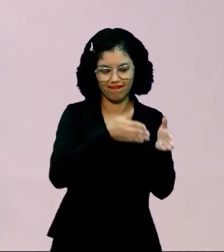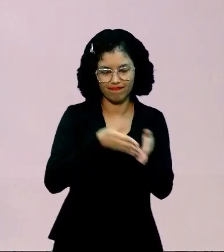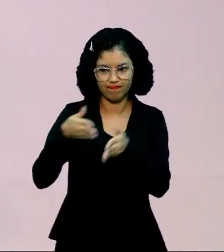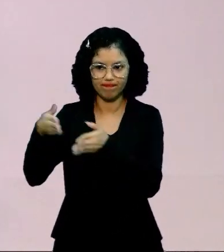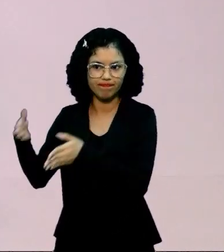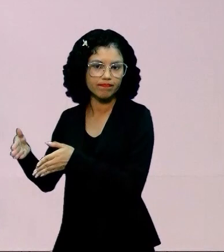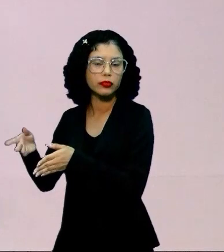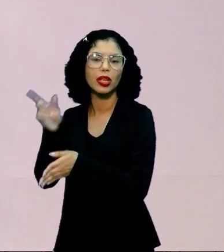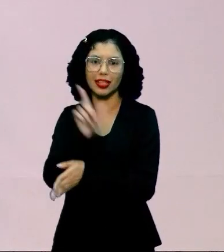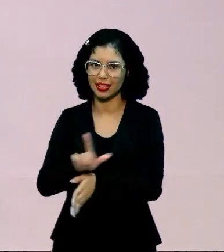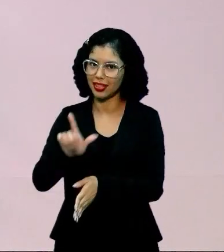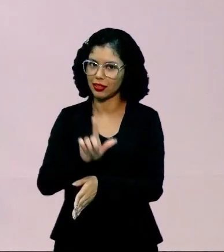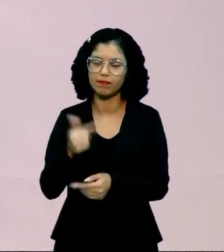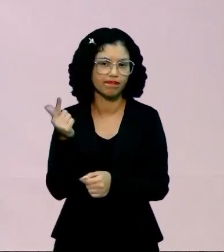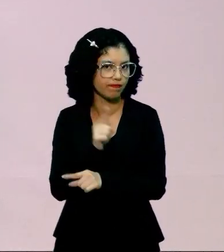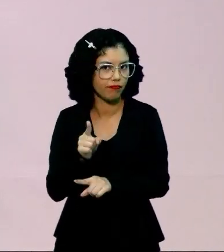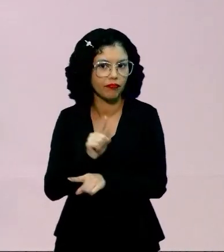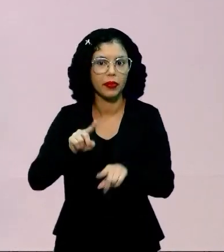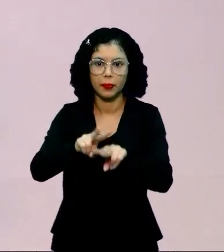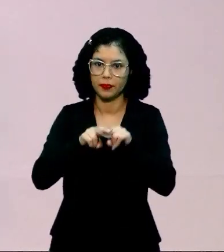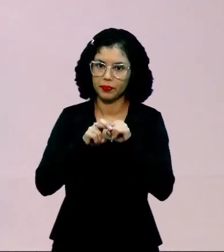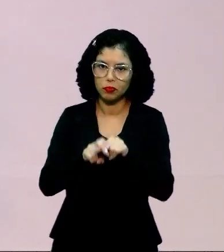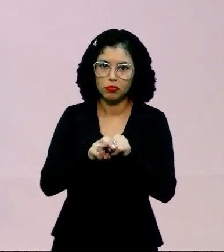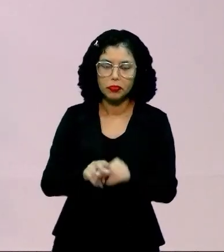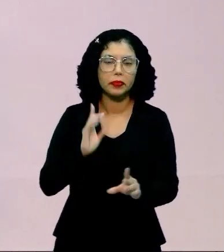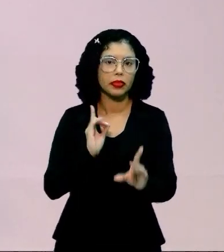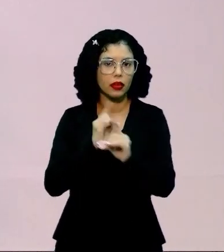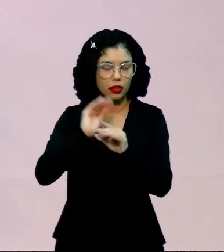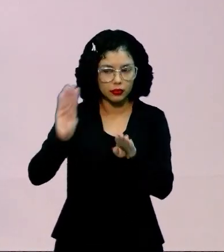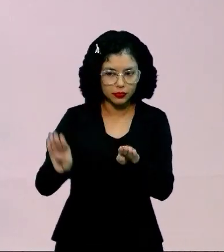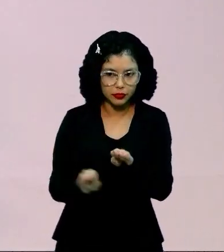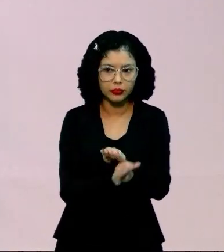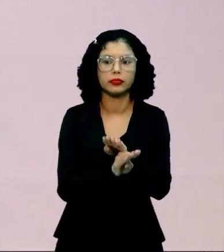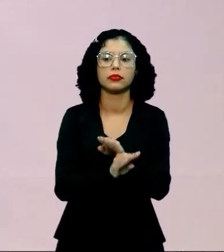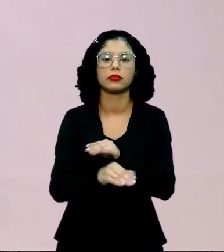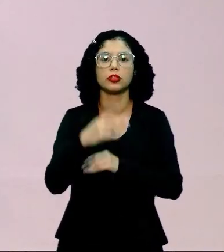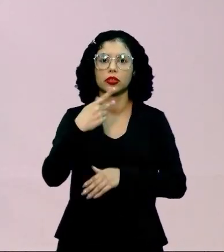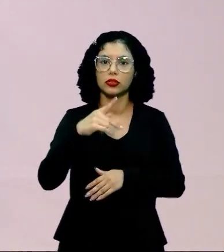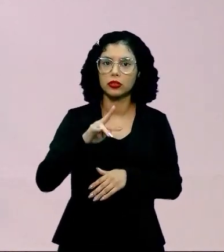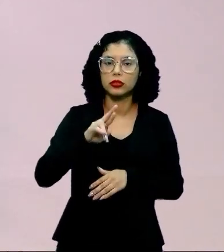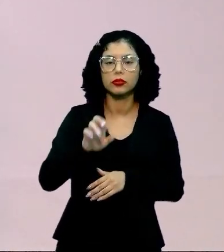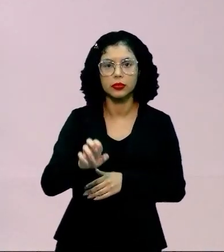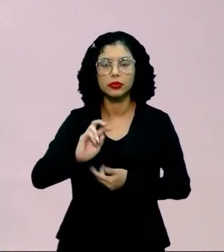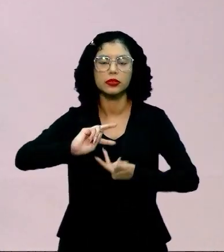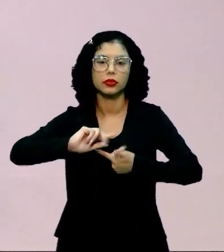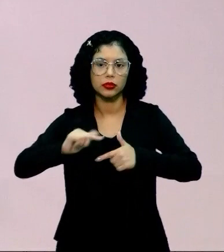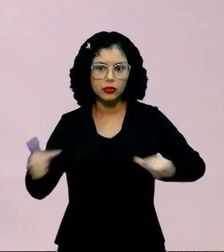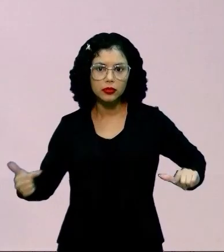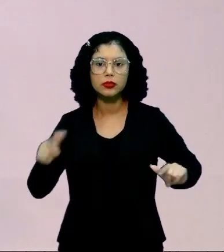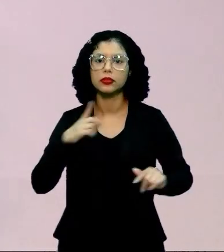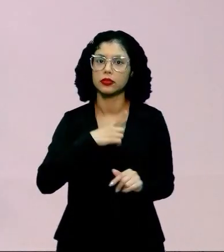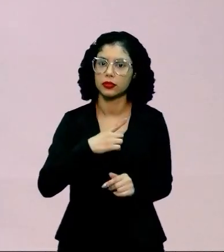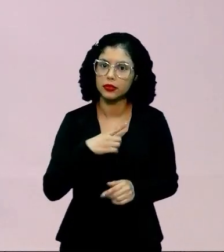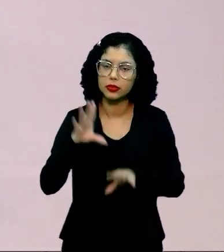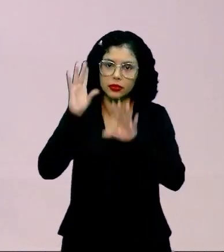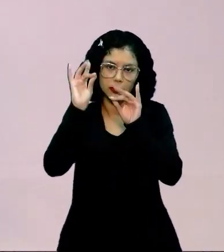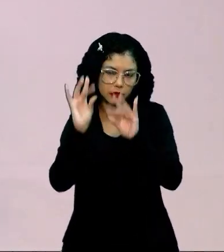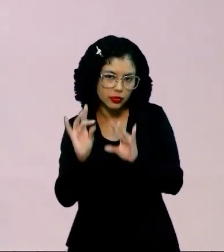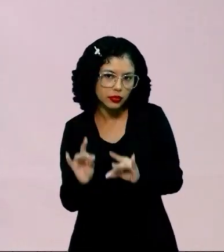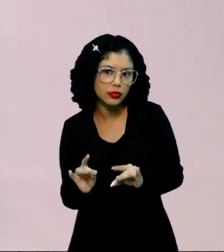período literário. Por isso que nós encaixamos ele aqui no pré-modernismo, já que ele tem essa